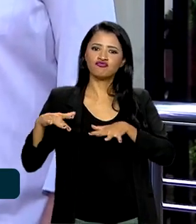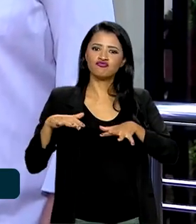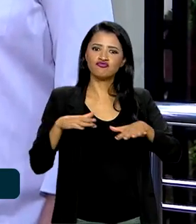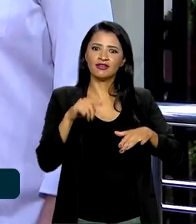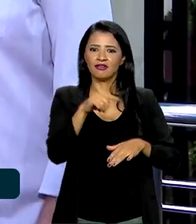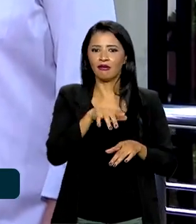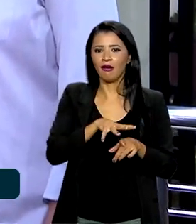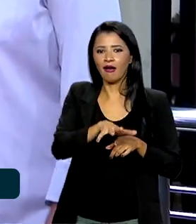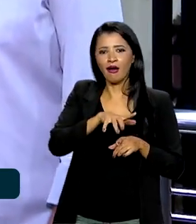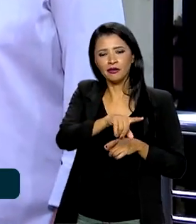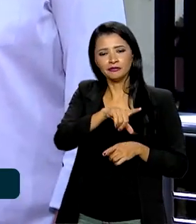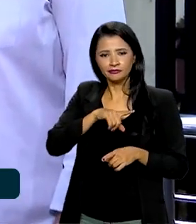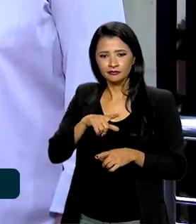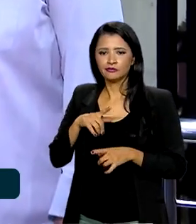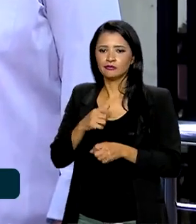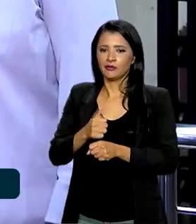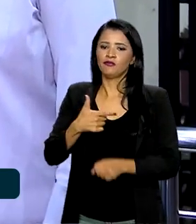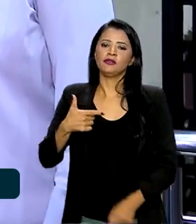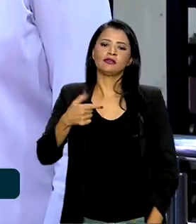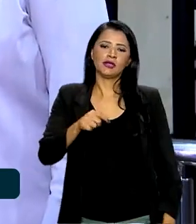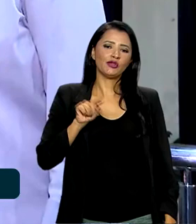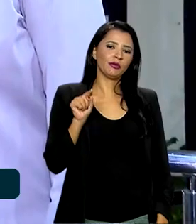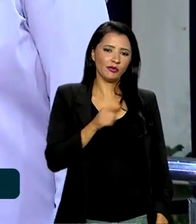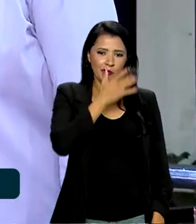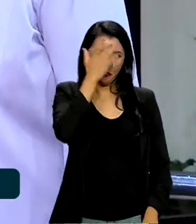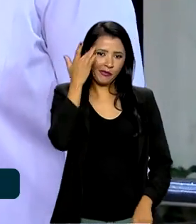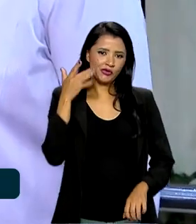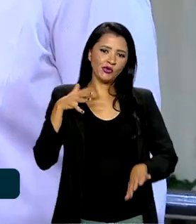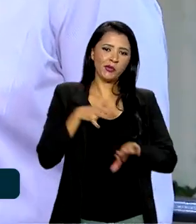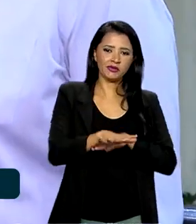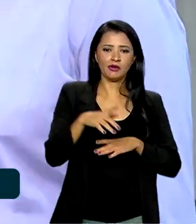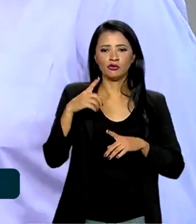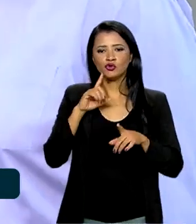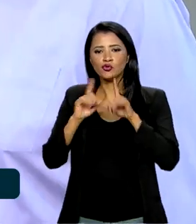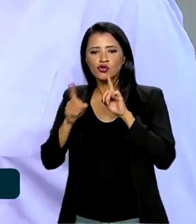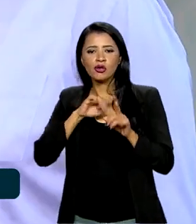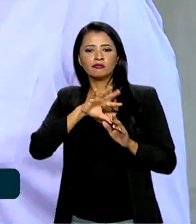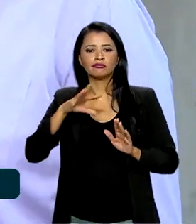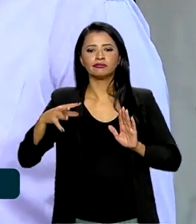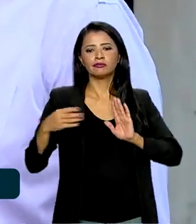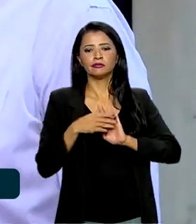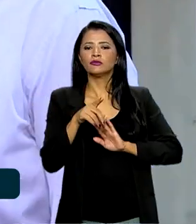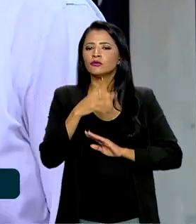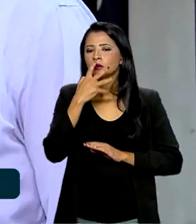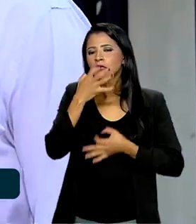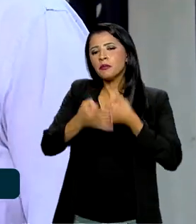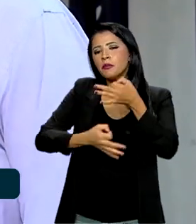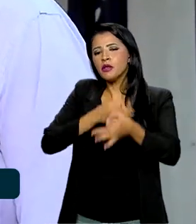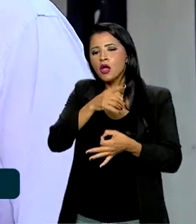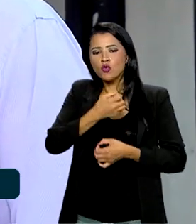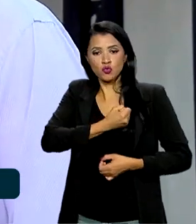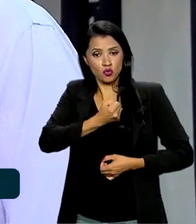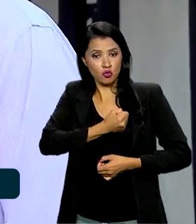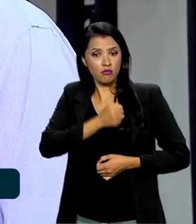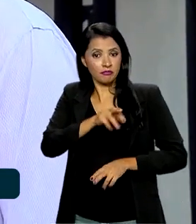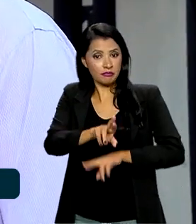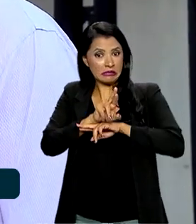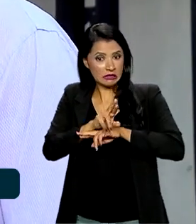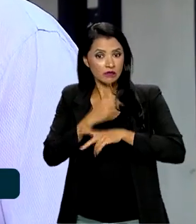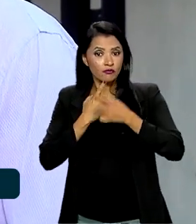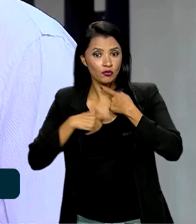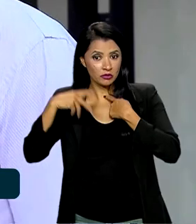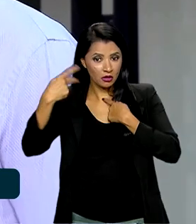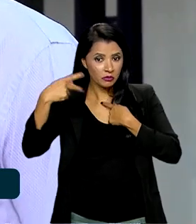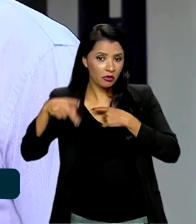ministro? 27 mil pessoas participando dos diálogos amazônicos. O senhor acha que esse número representa realmente a vontade